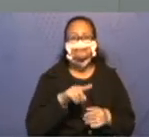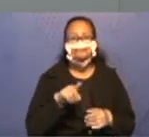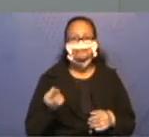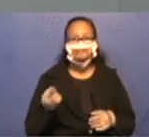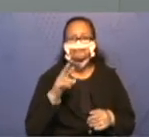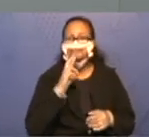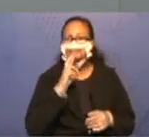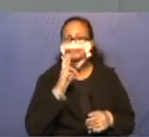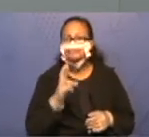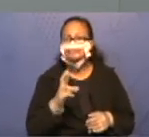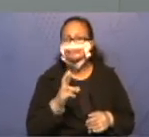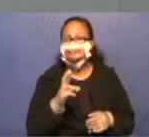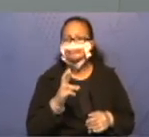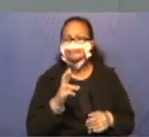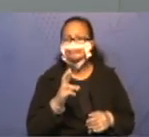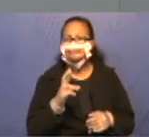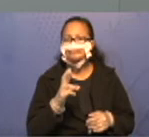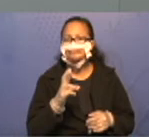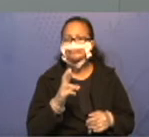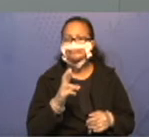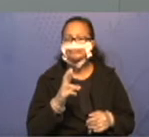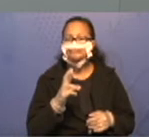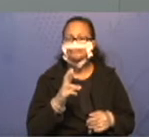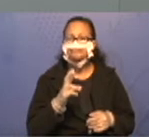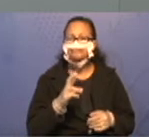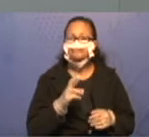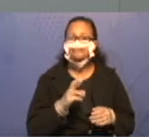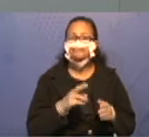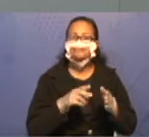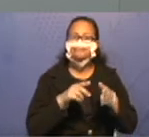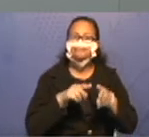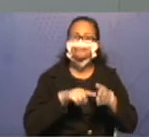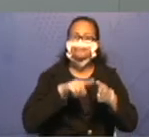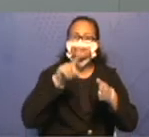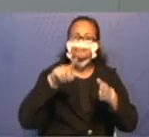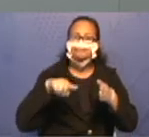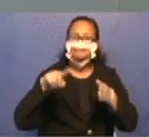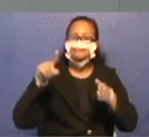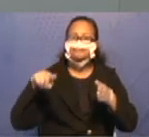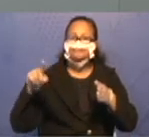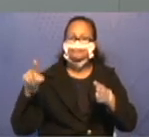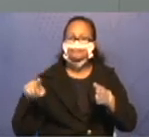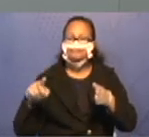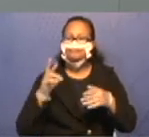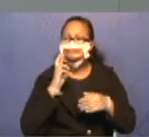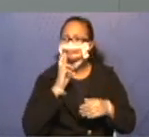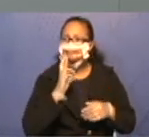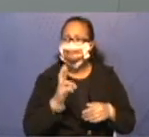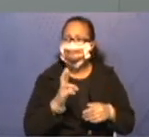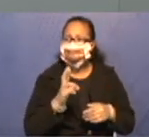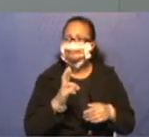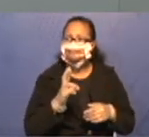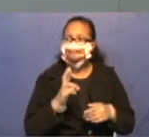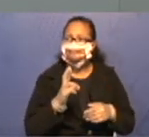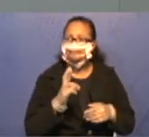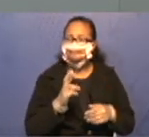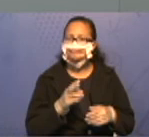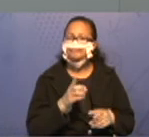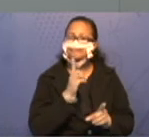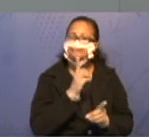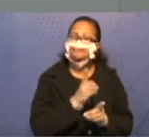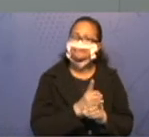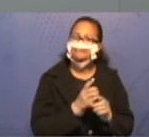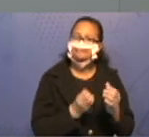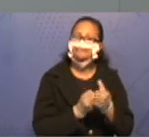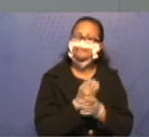responder lá no gráfico quais são as respostas. Ah, você já encontrou